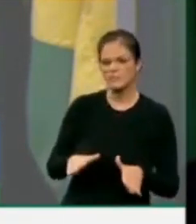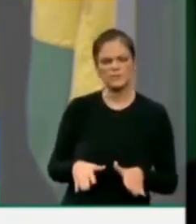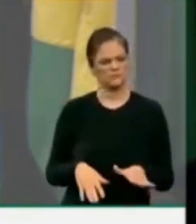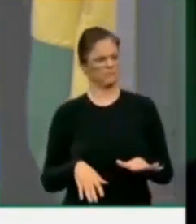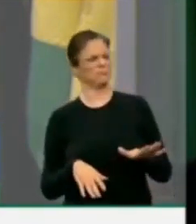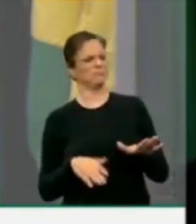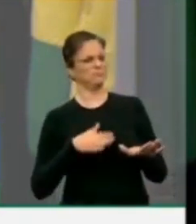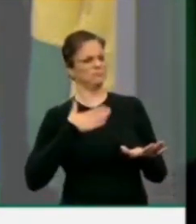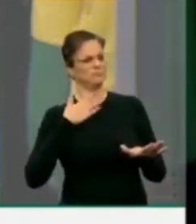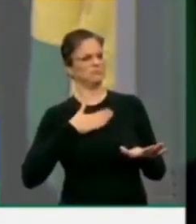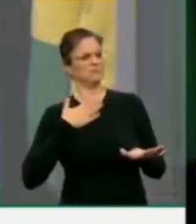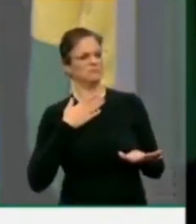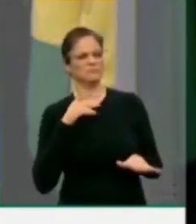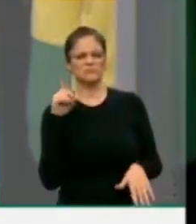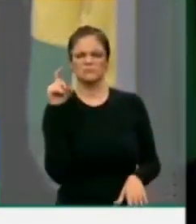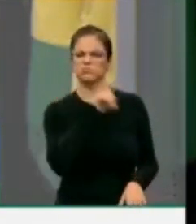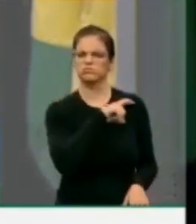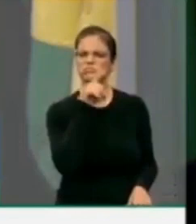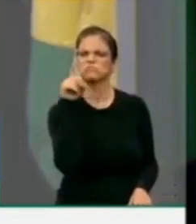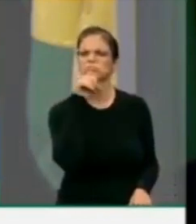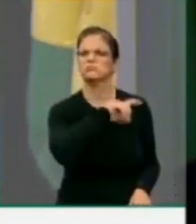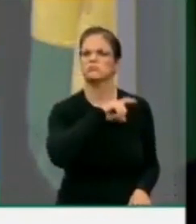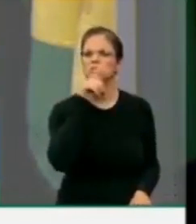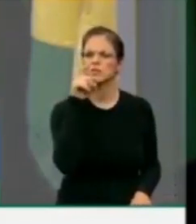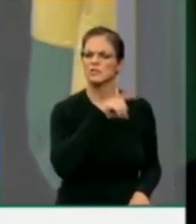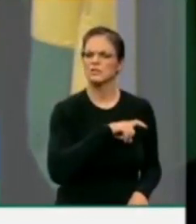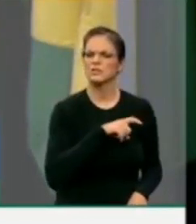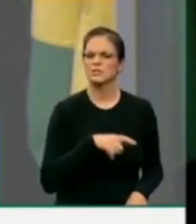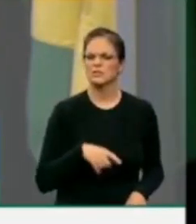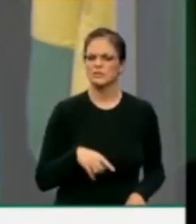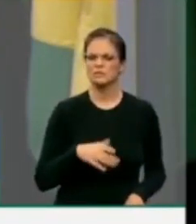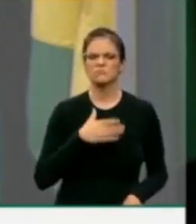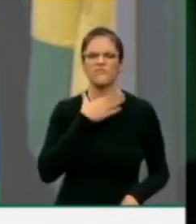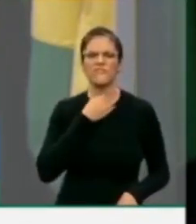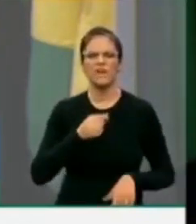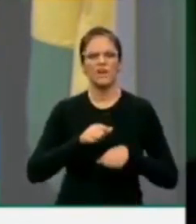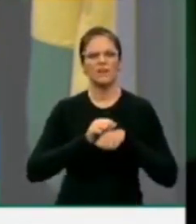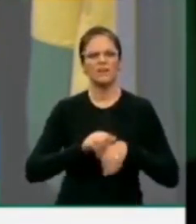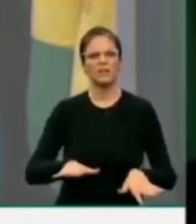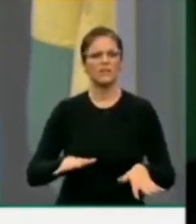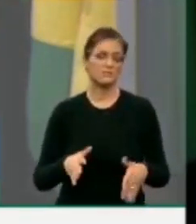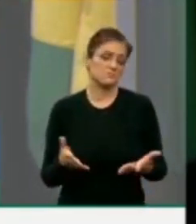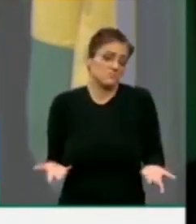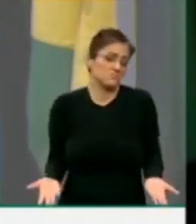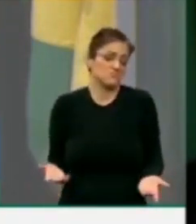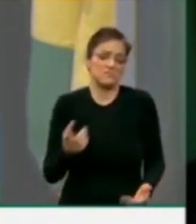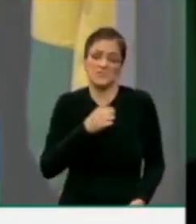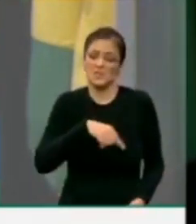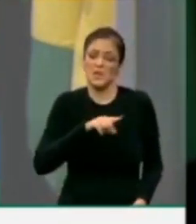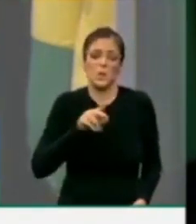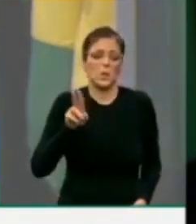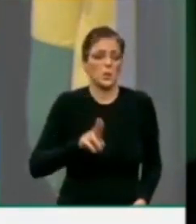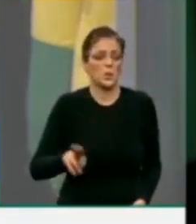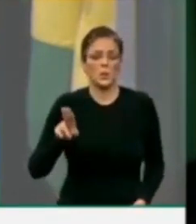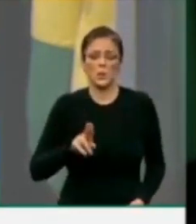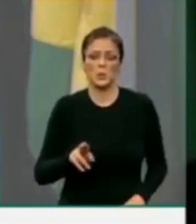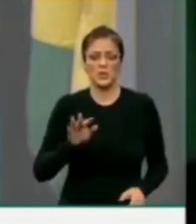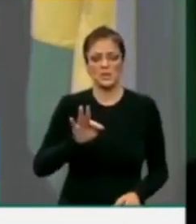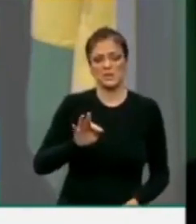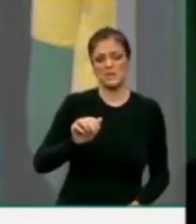de fake news, usando esse termo que é tão mal utilizado por eles, porque isso são, na verdade,